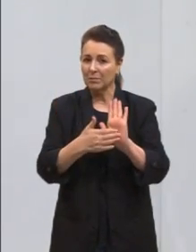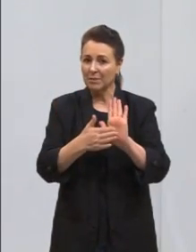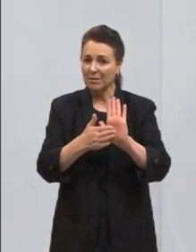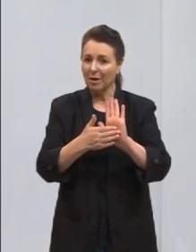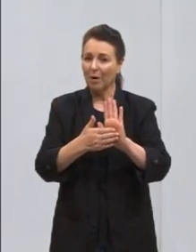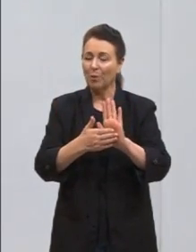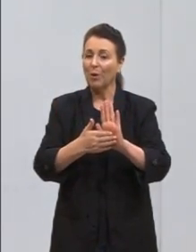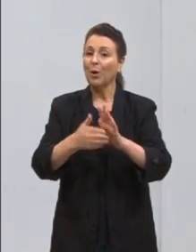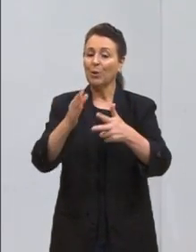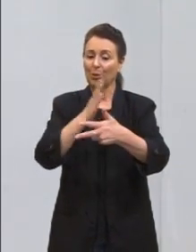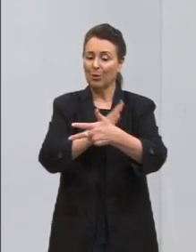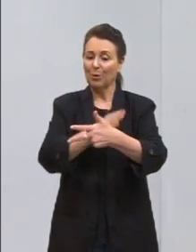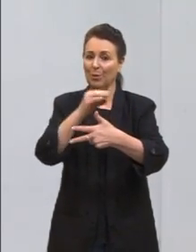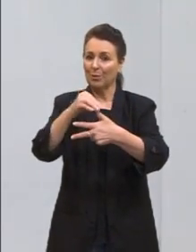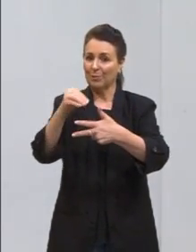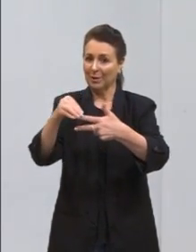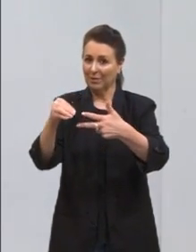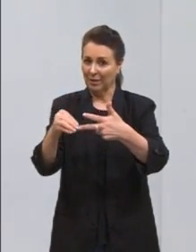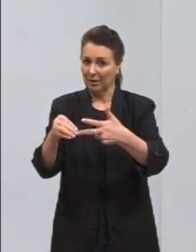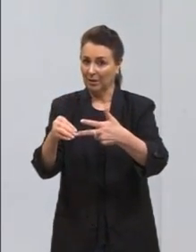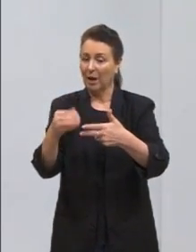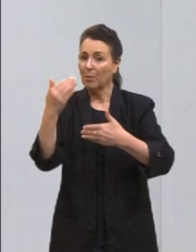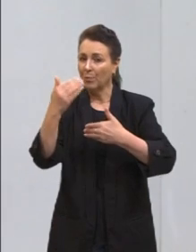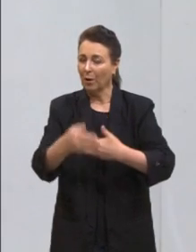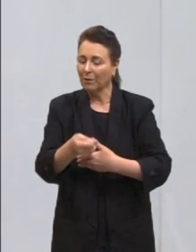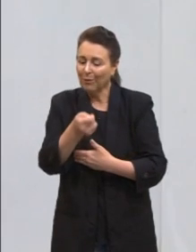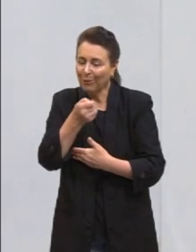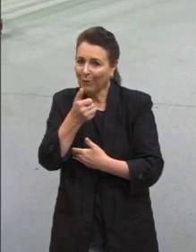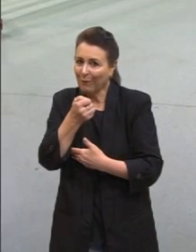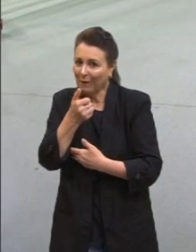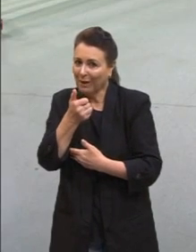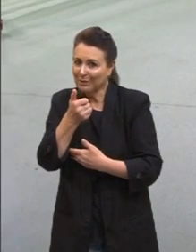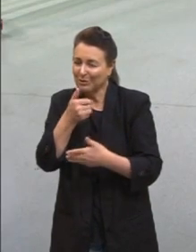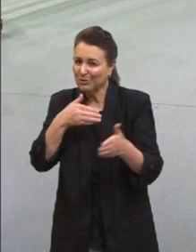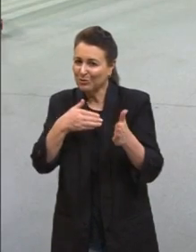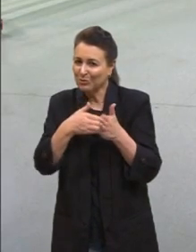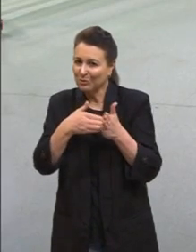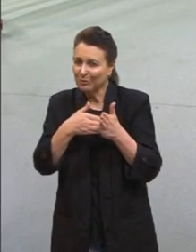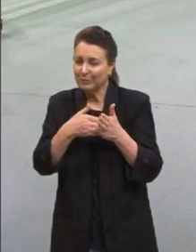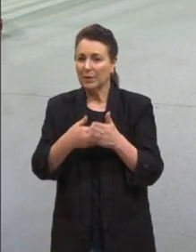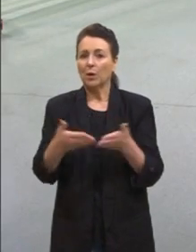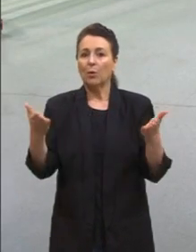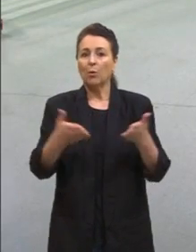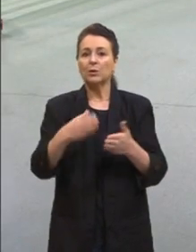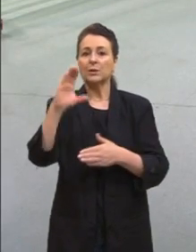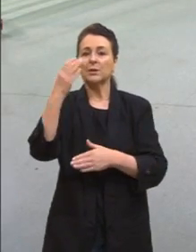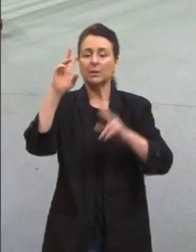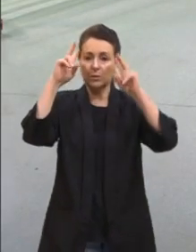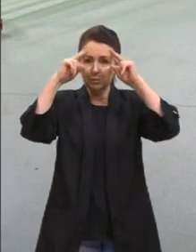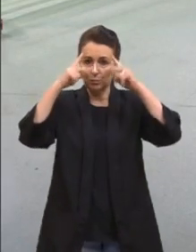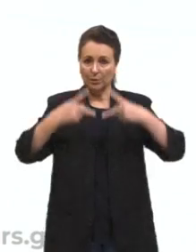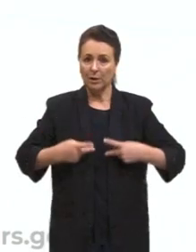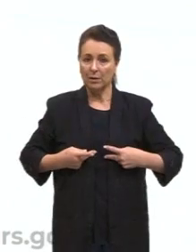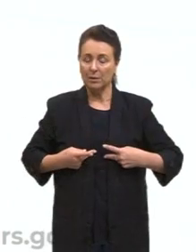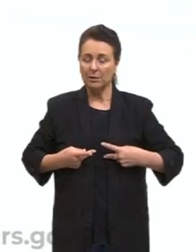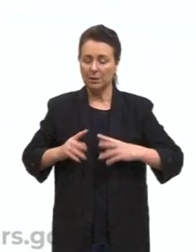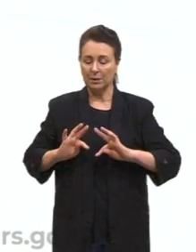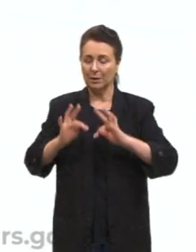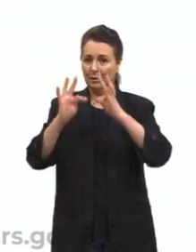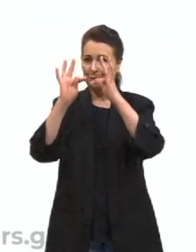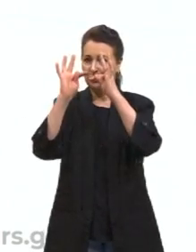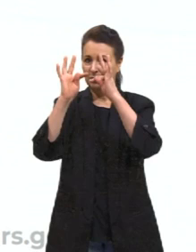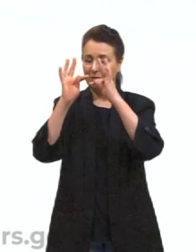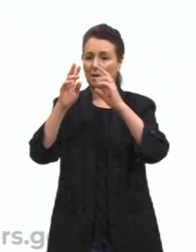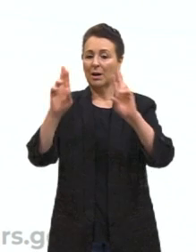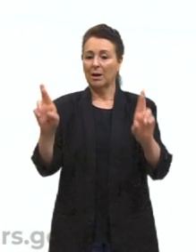pré-ENEM que está aí batendo as nossas portas o ENEM. Então nós estamos discutindo hoje ciências humanas e suas tecnologias, a